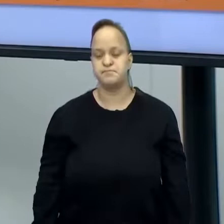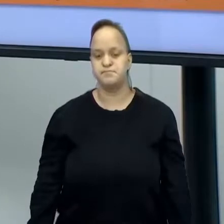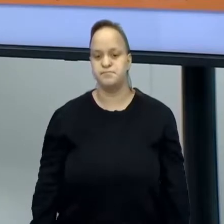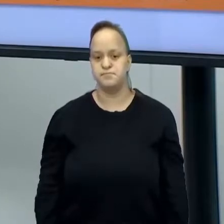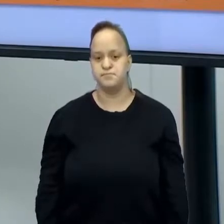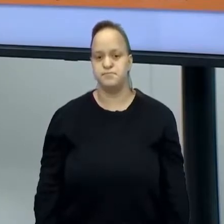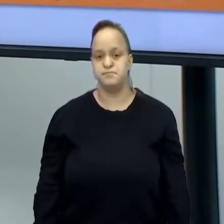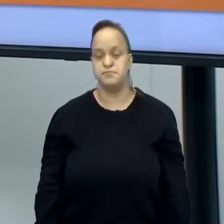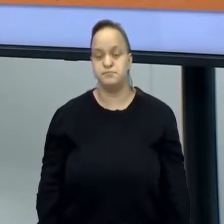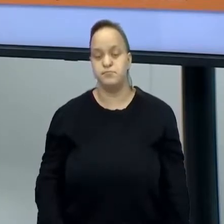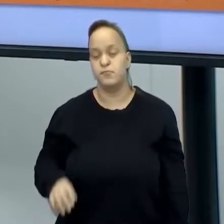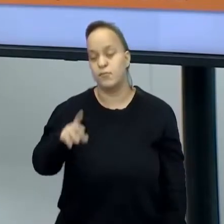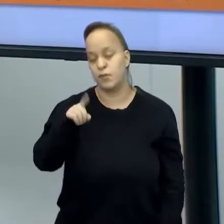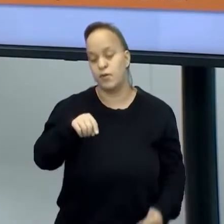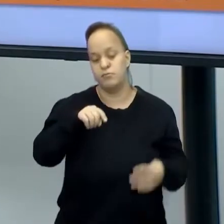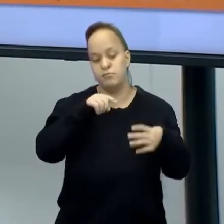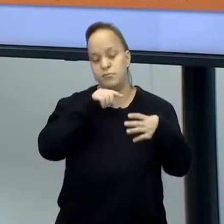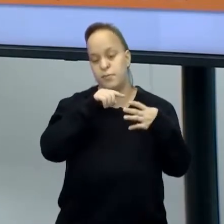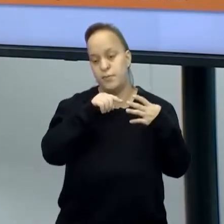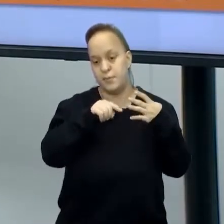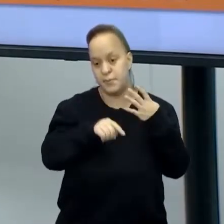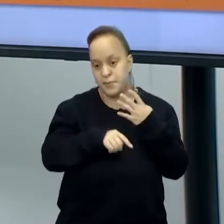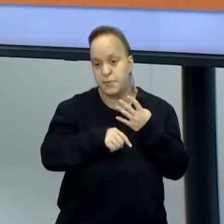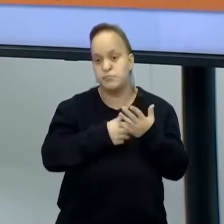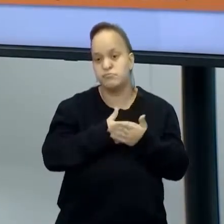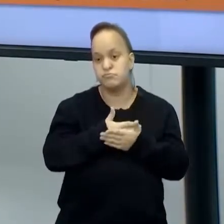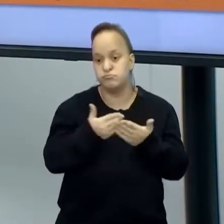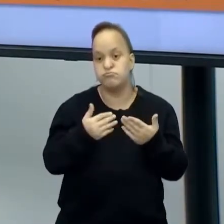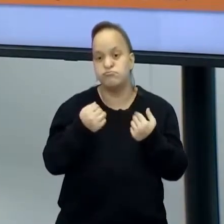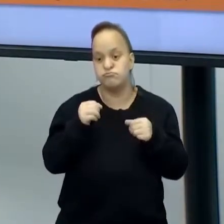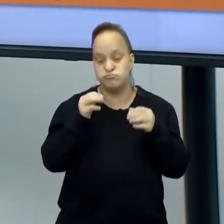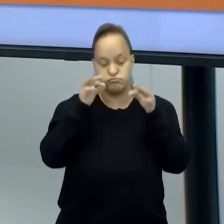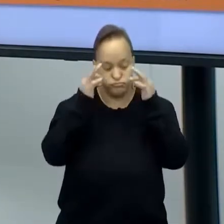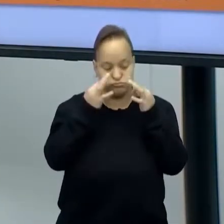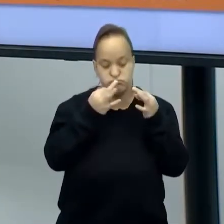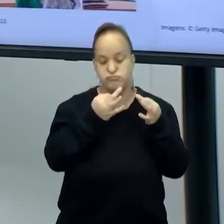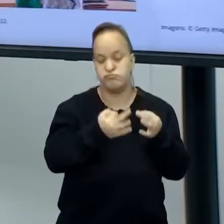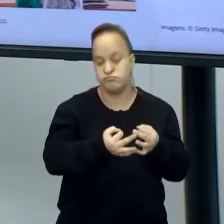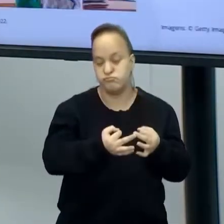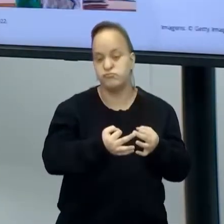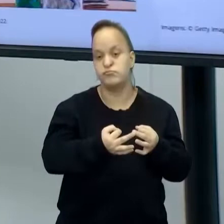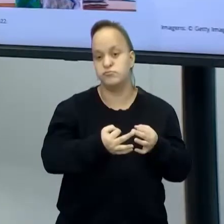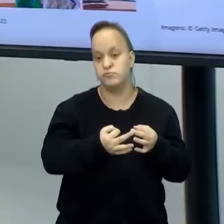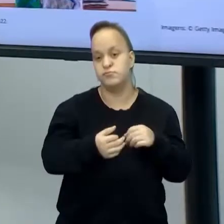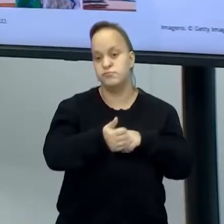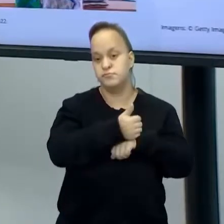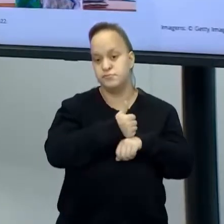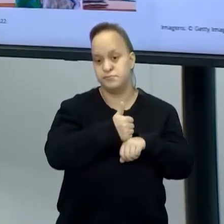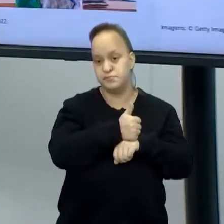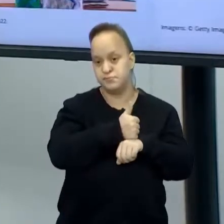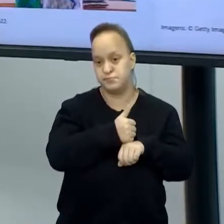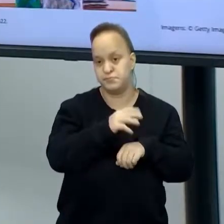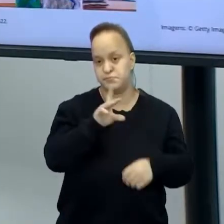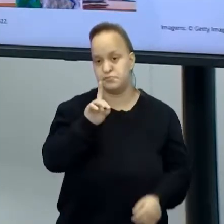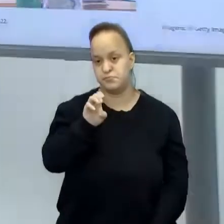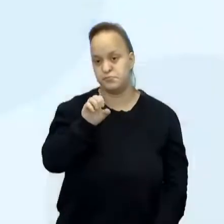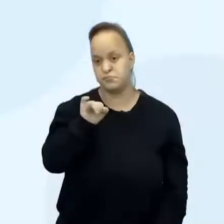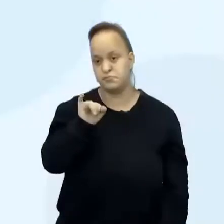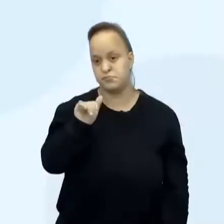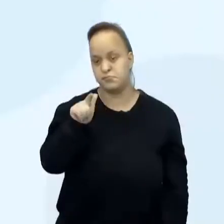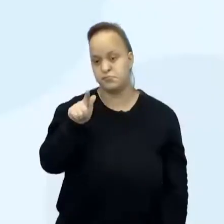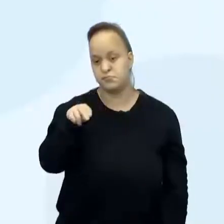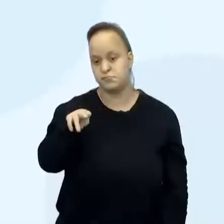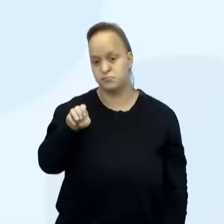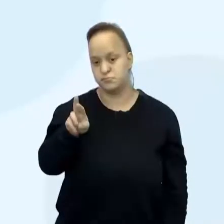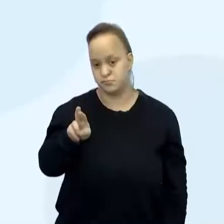são alguns pontos que nós devemos considerar do designer. Continuando. No